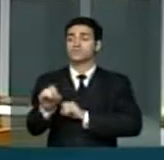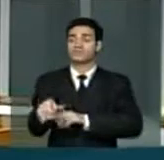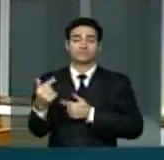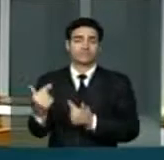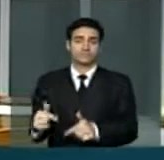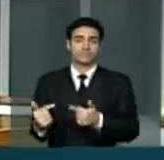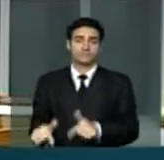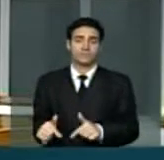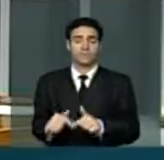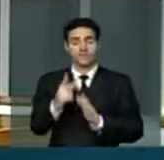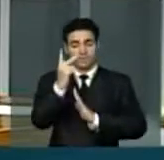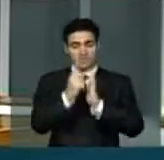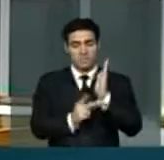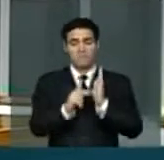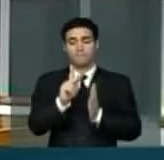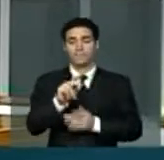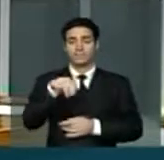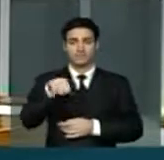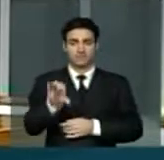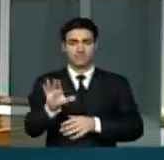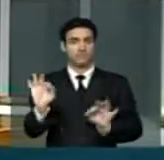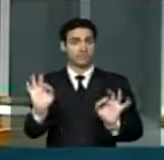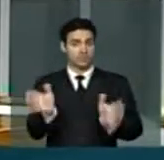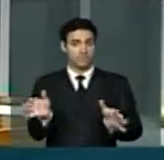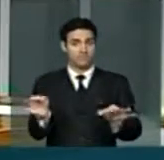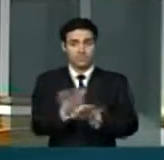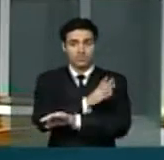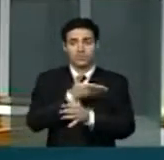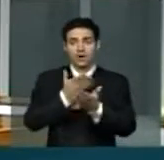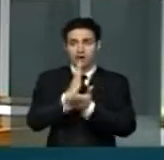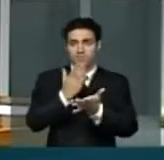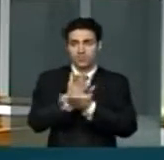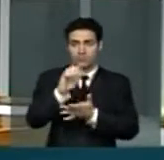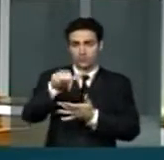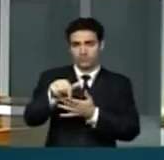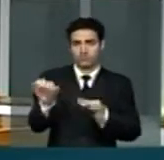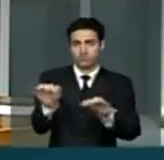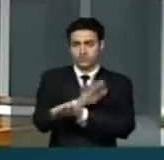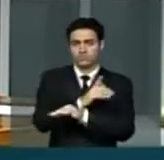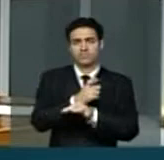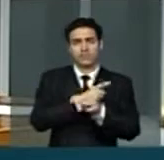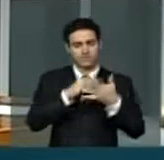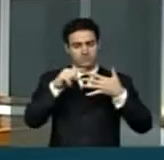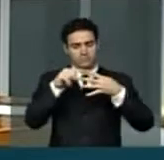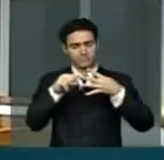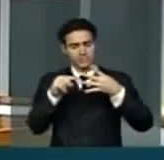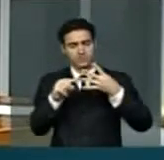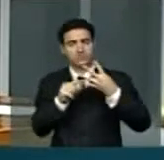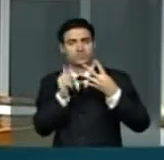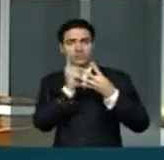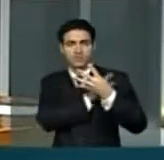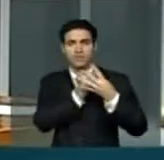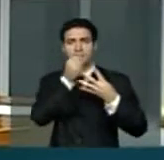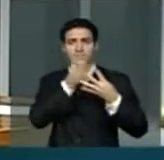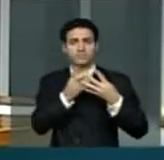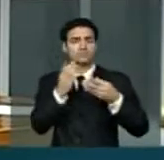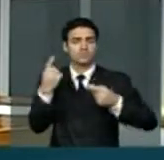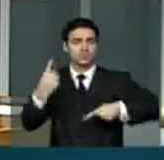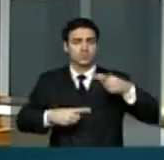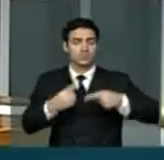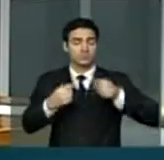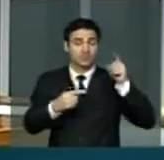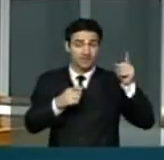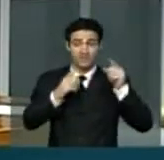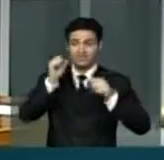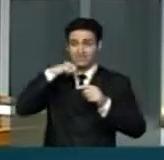Educação, já aprovado nesta Casa, com avanços e pontos de discussão, e que agora tramita no Senado, promete mais